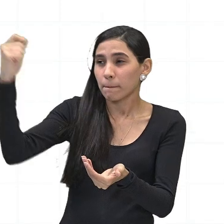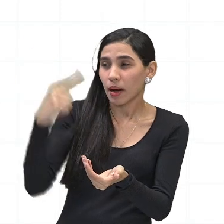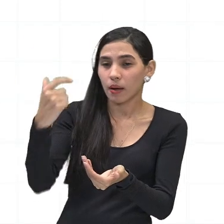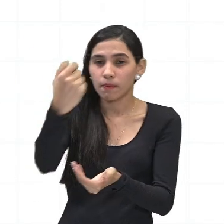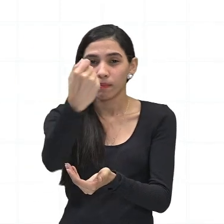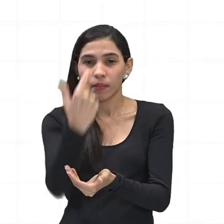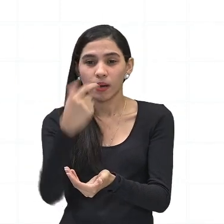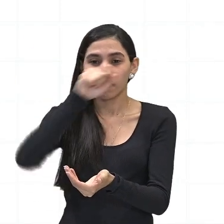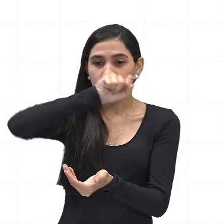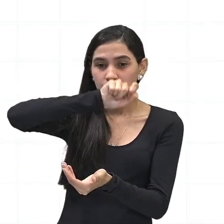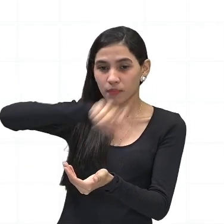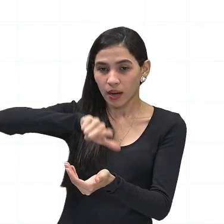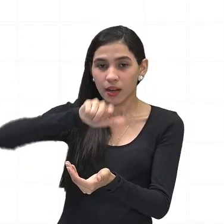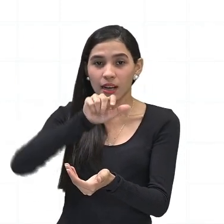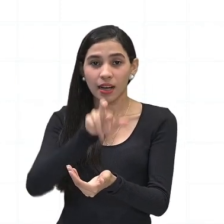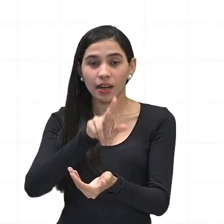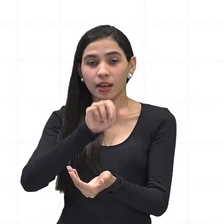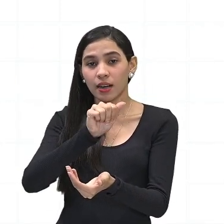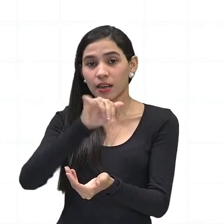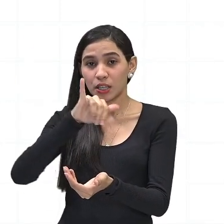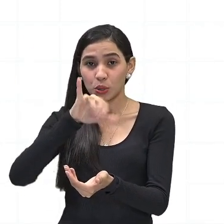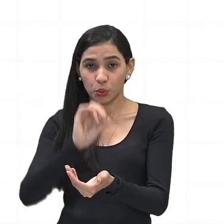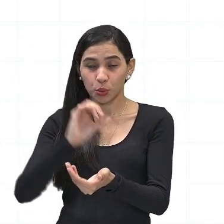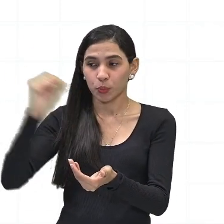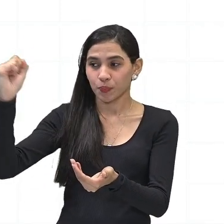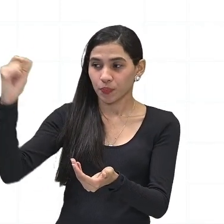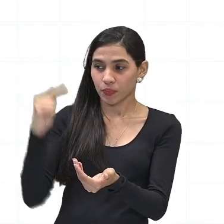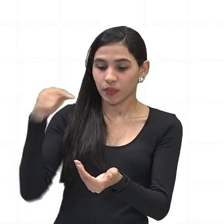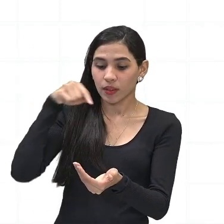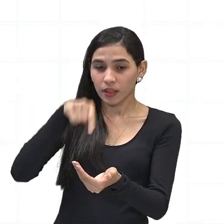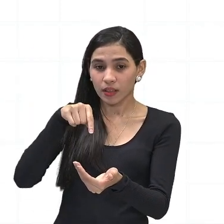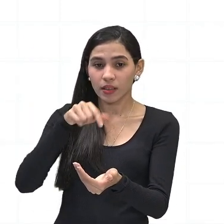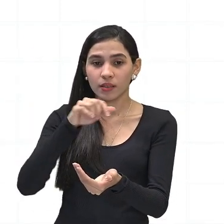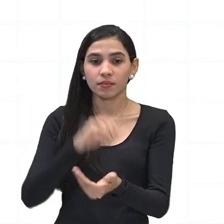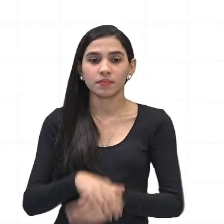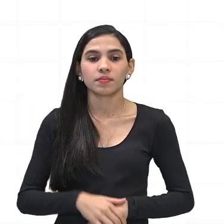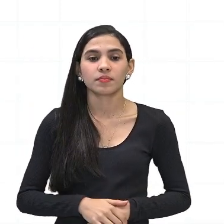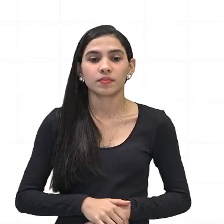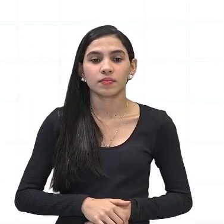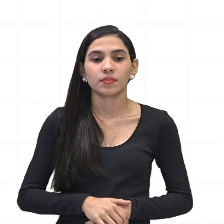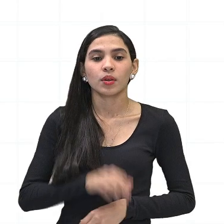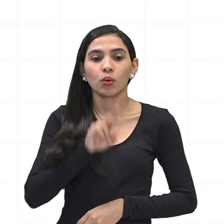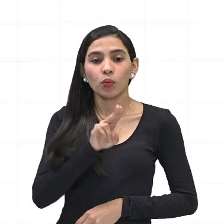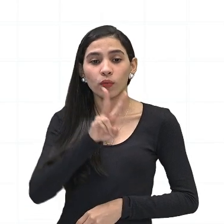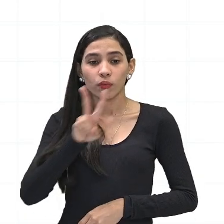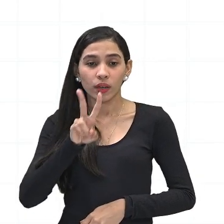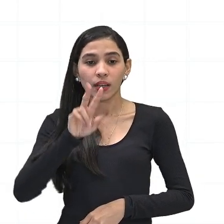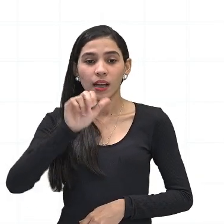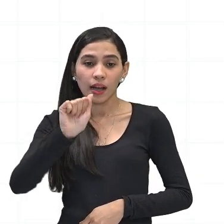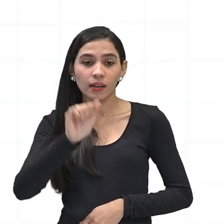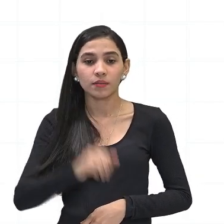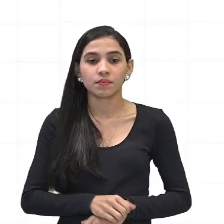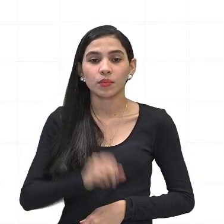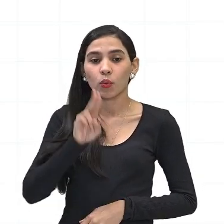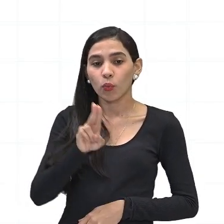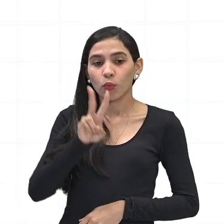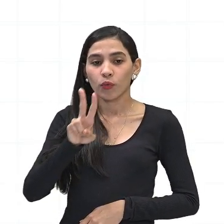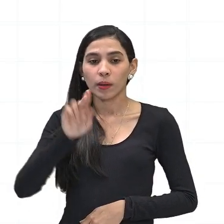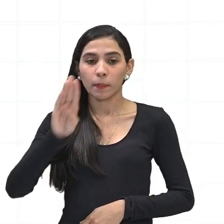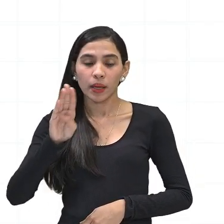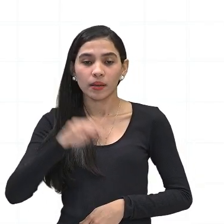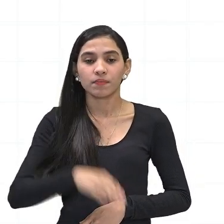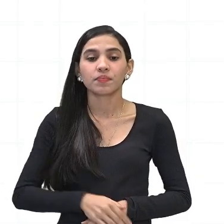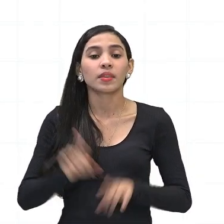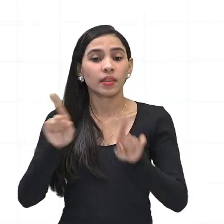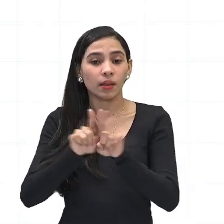ultravioleta A, raio ultravioleta B e ultravioleta